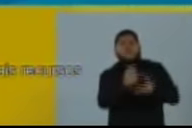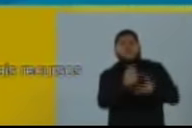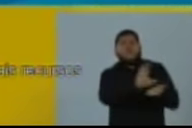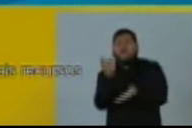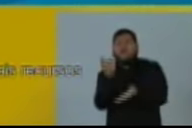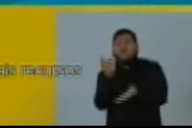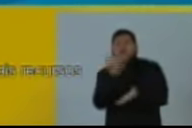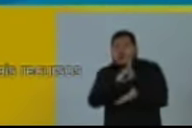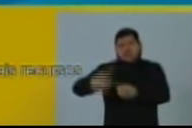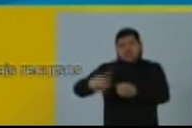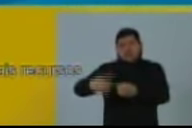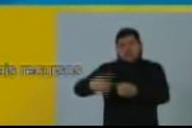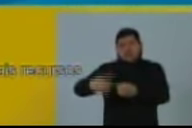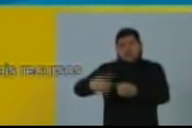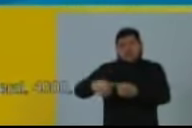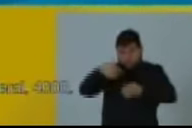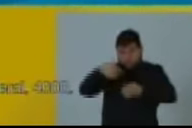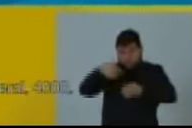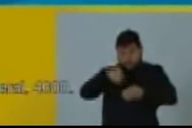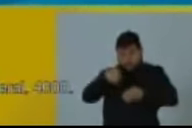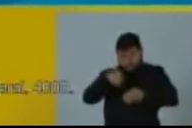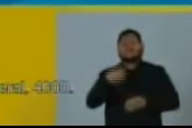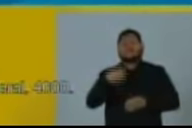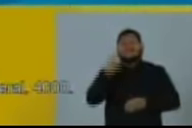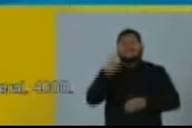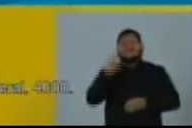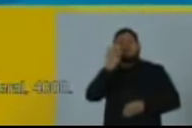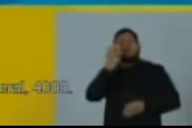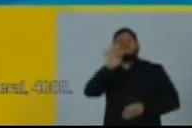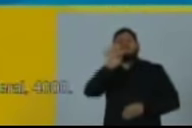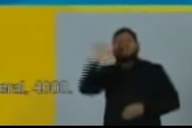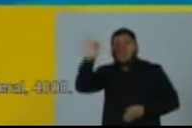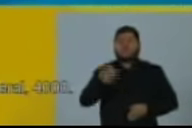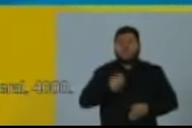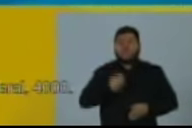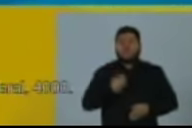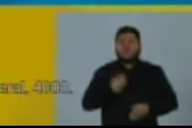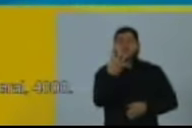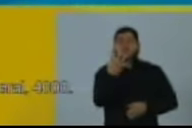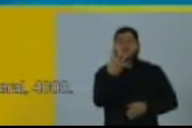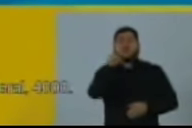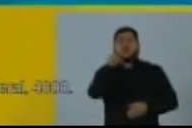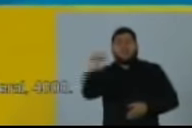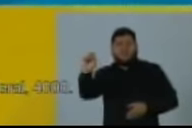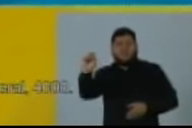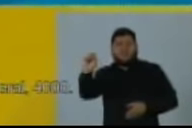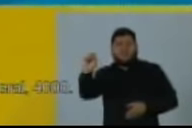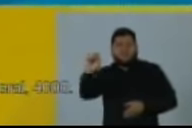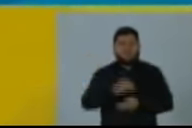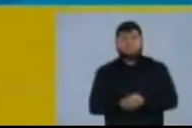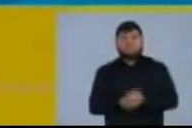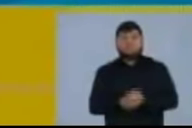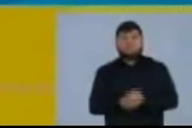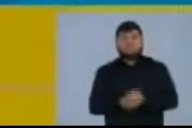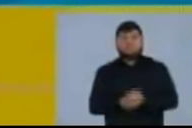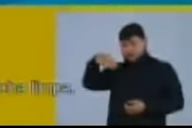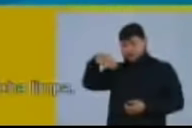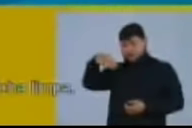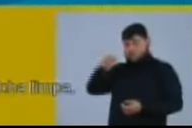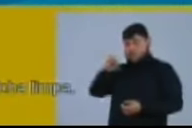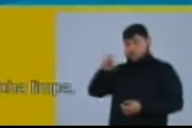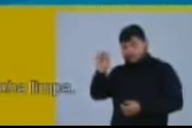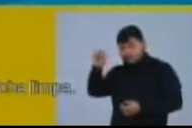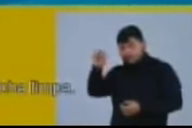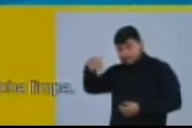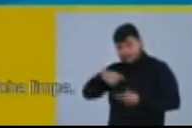recursos para os municípios. Vote Josair Lopes para deputado federal, 4.000. Sou Marrafon,